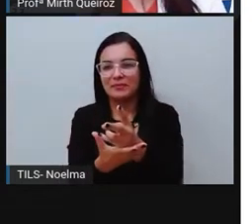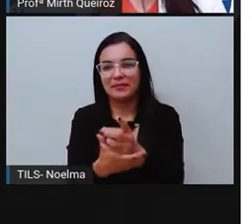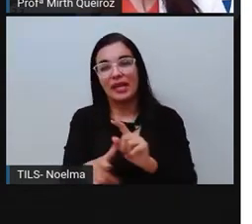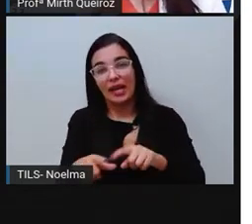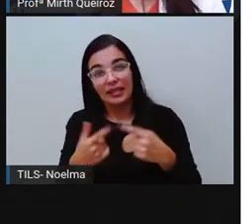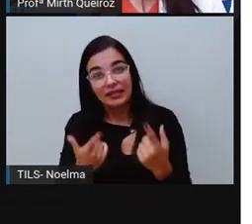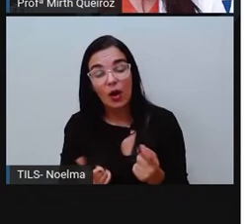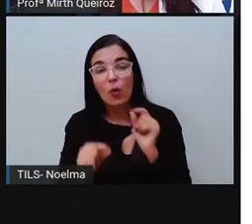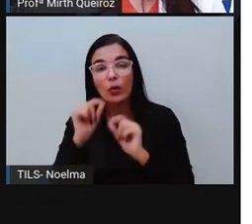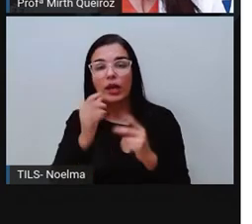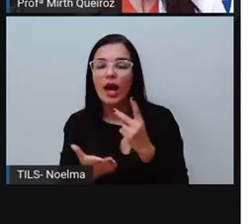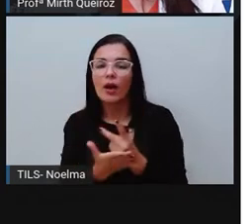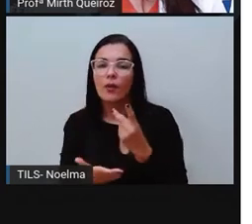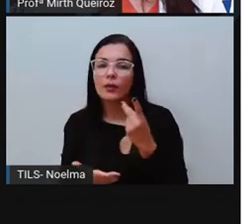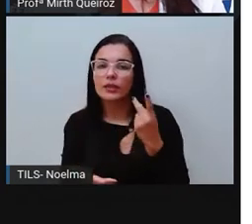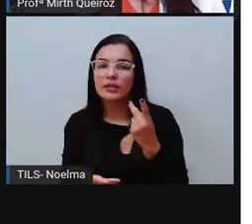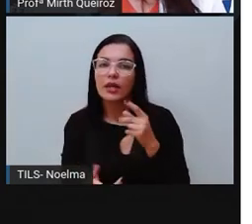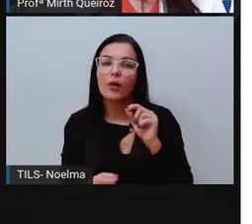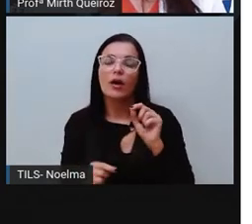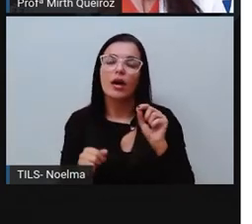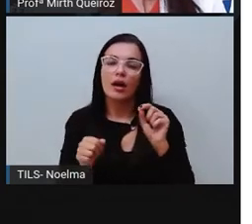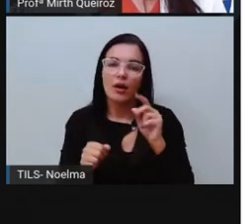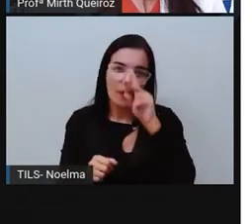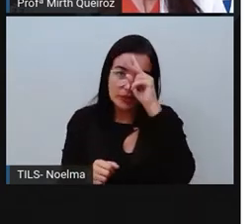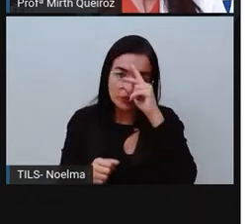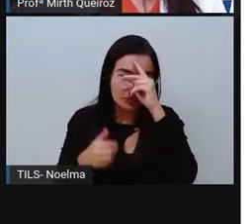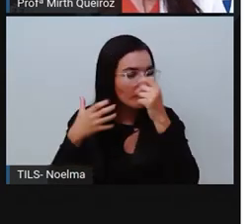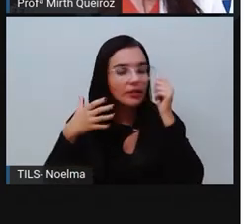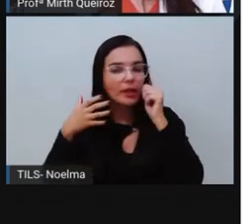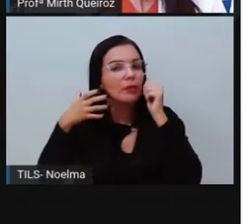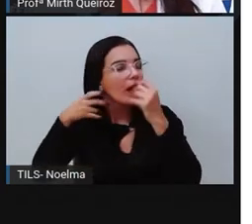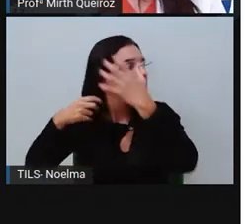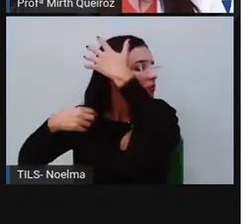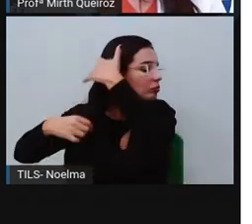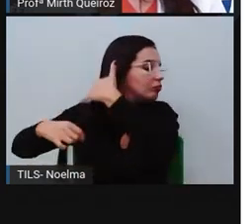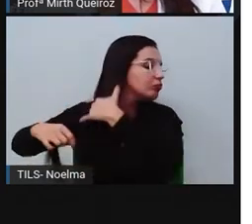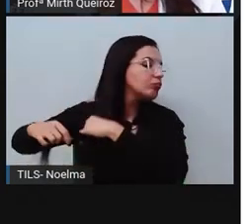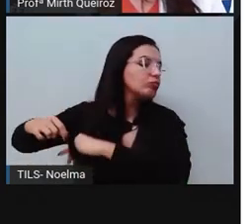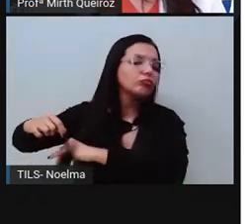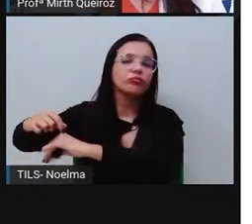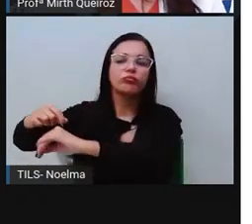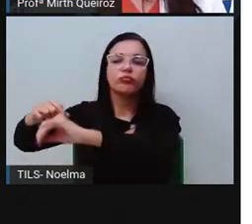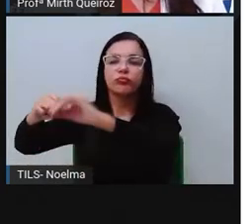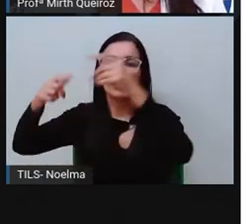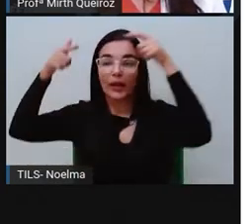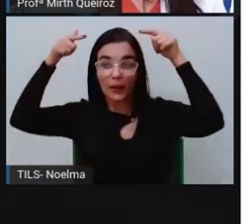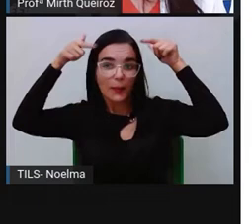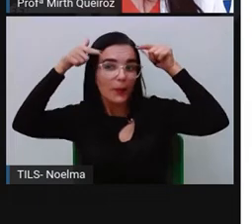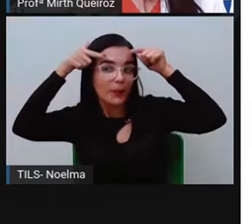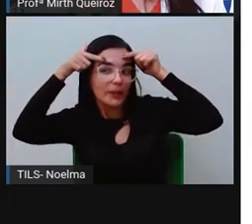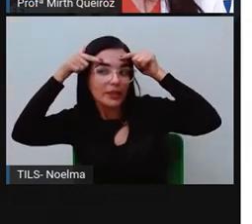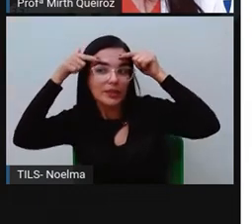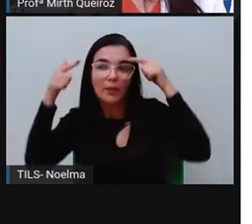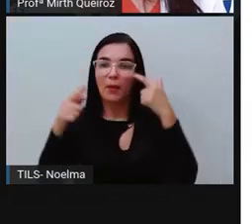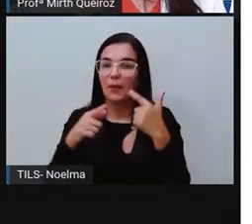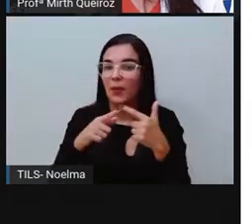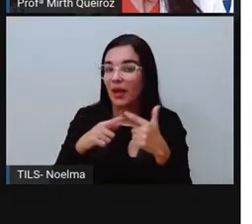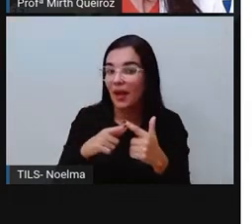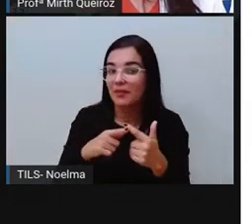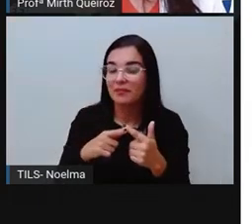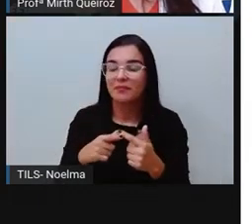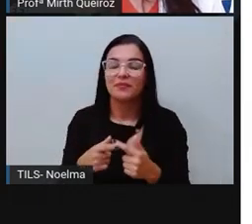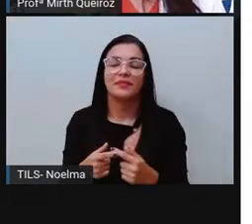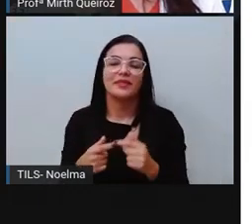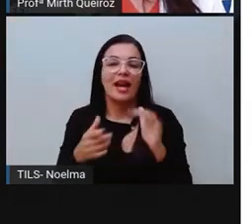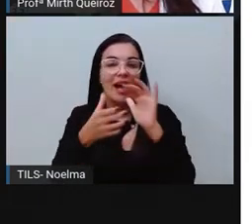Que foi o que aconteceu aí com a Rapunzel e o Príncipe, né? Outro fato